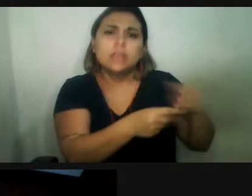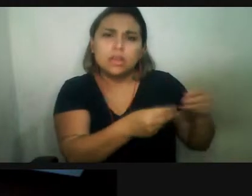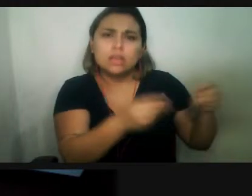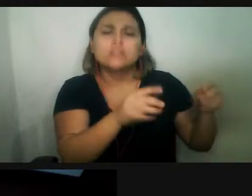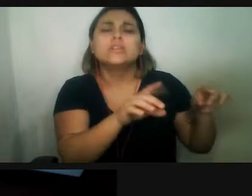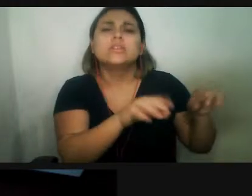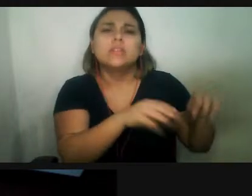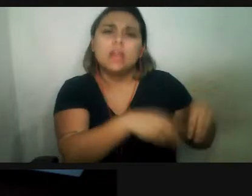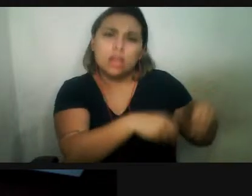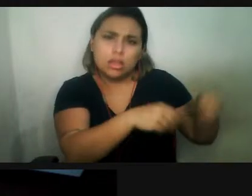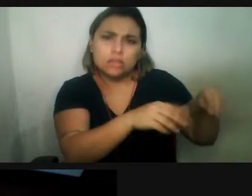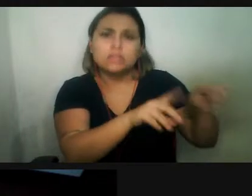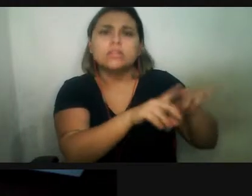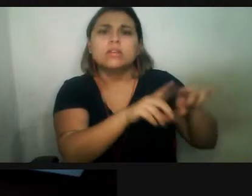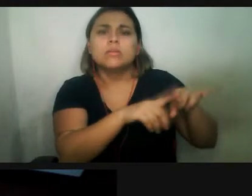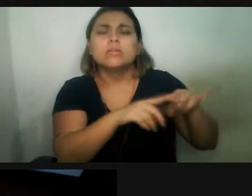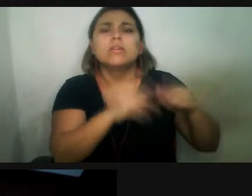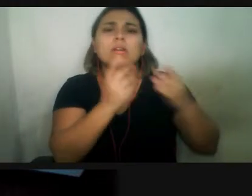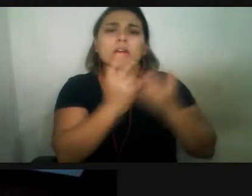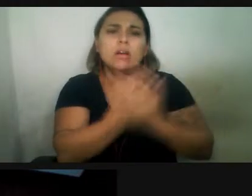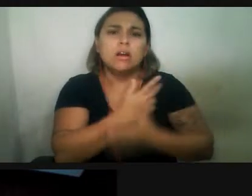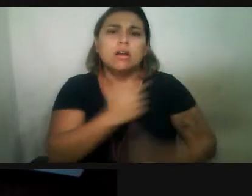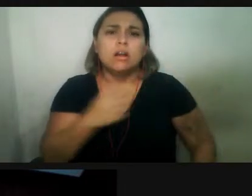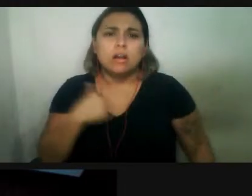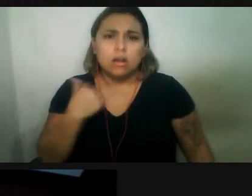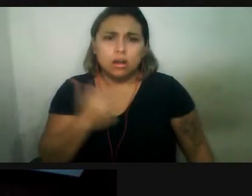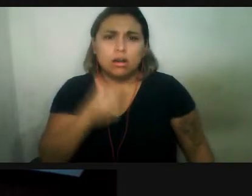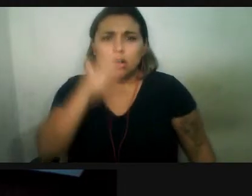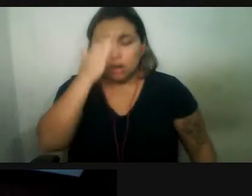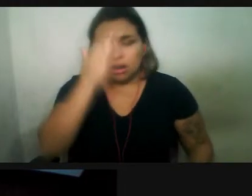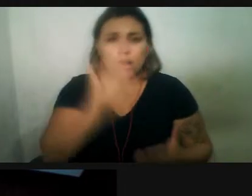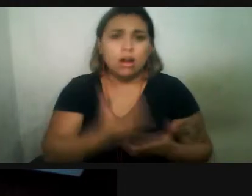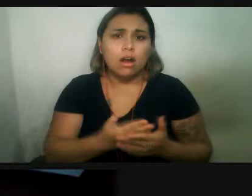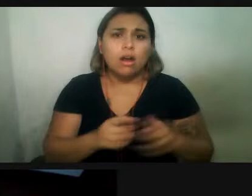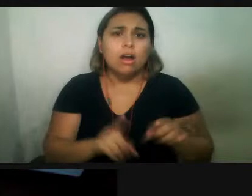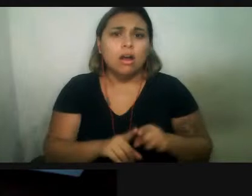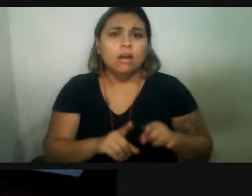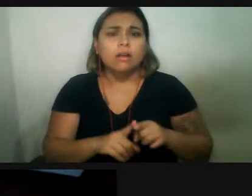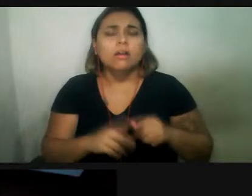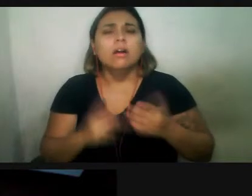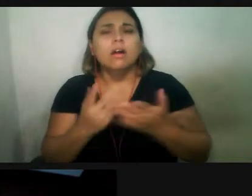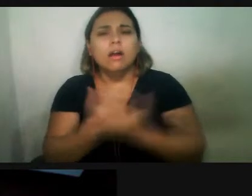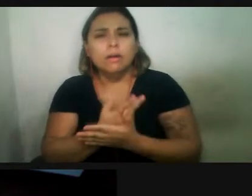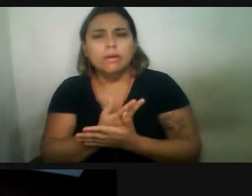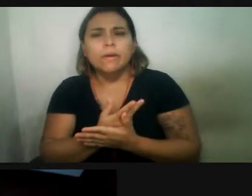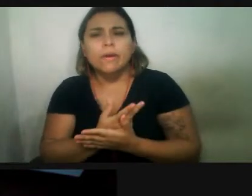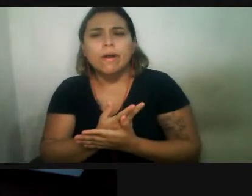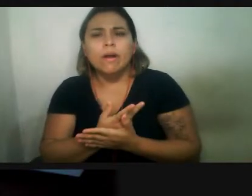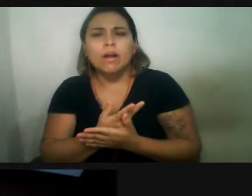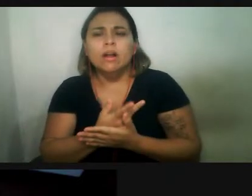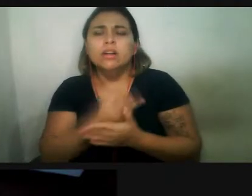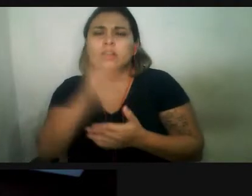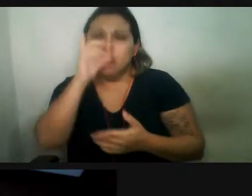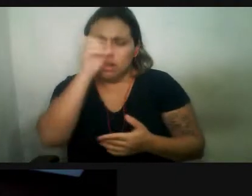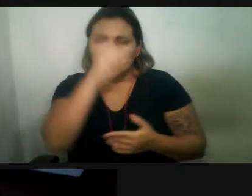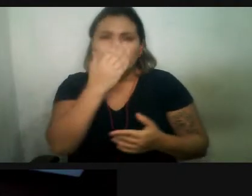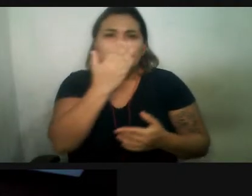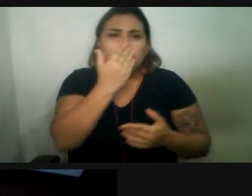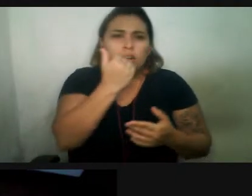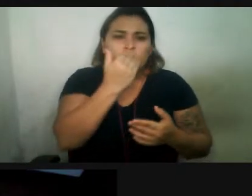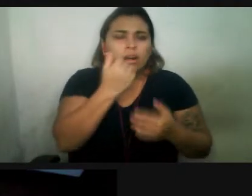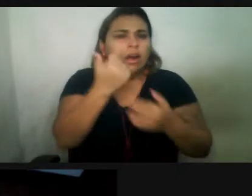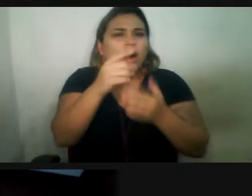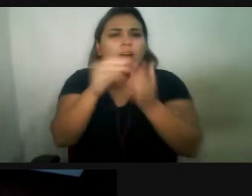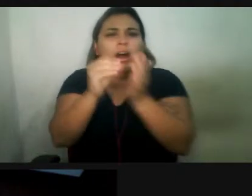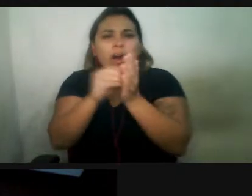momento, se acredita que, principalmente, a disponibilidade de recurso alimentar nos ambientes marinhos, né? A ausência de grandes